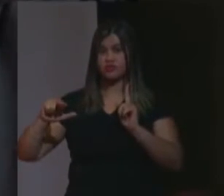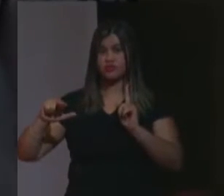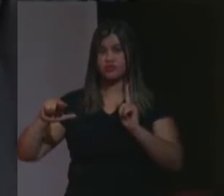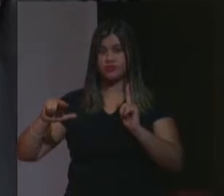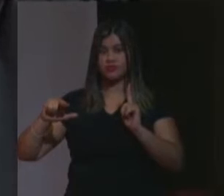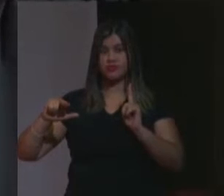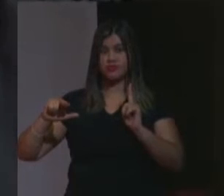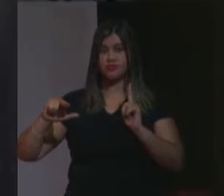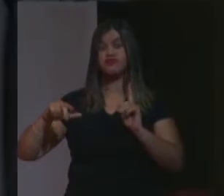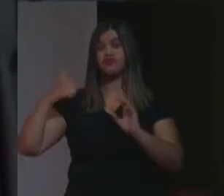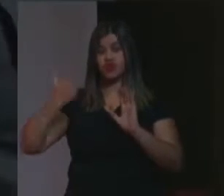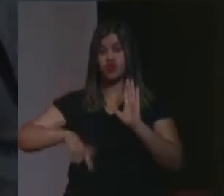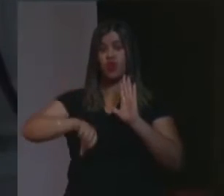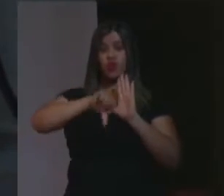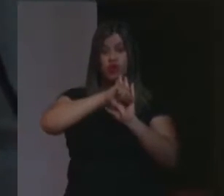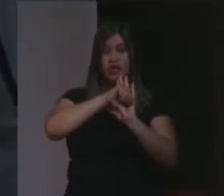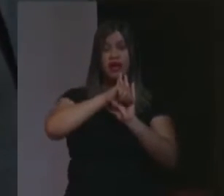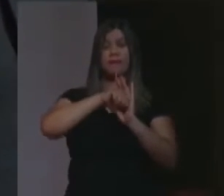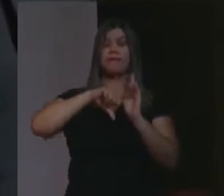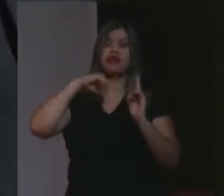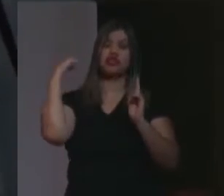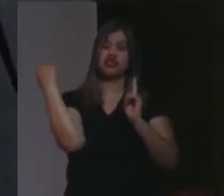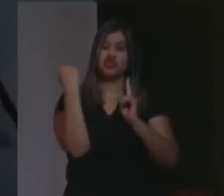O crime de genocídio.